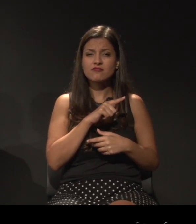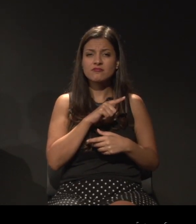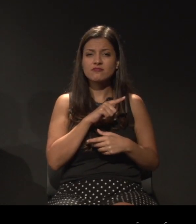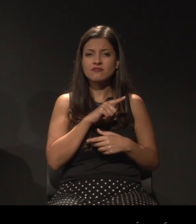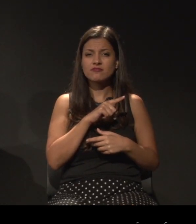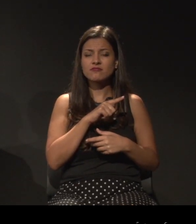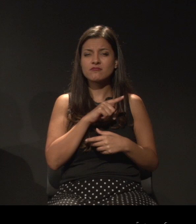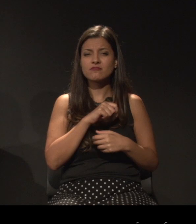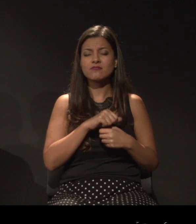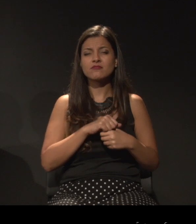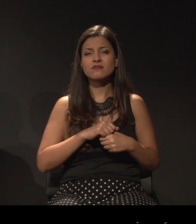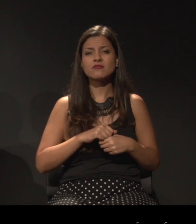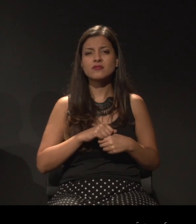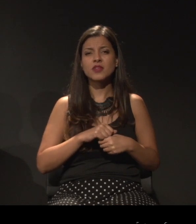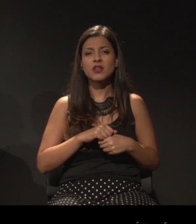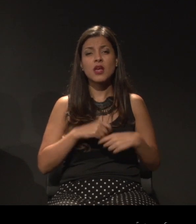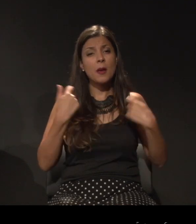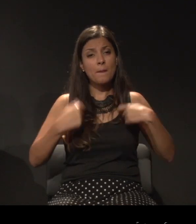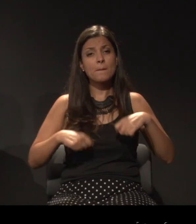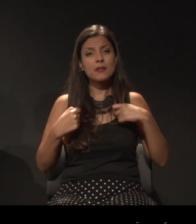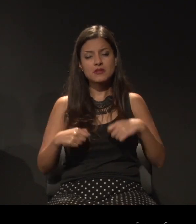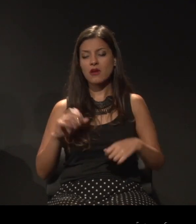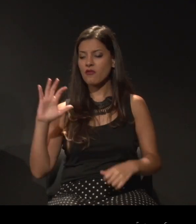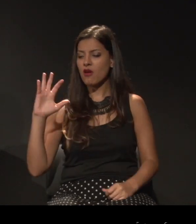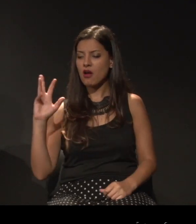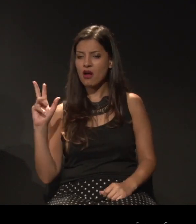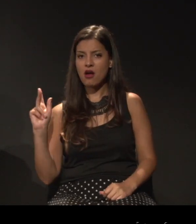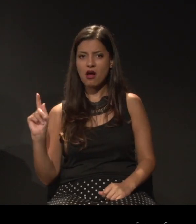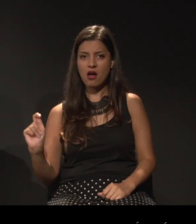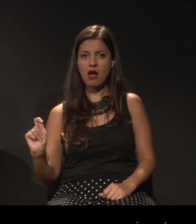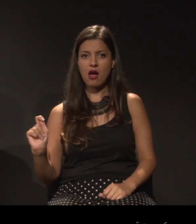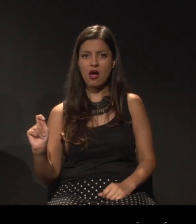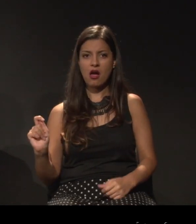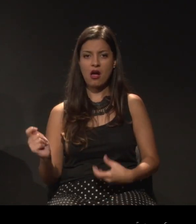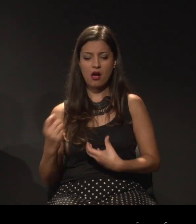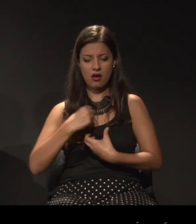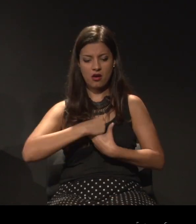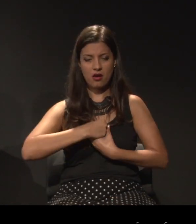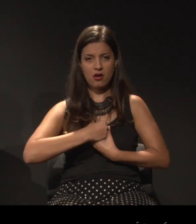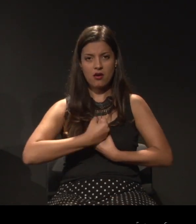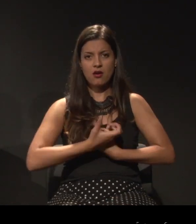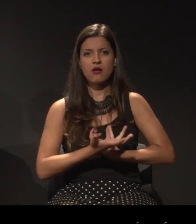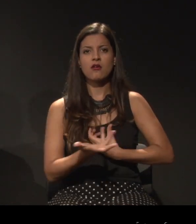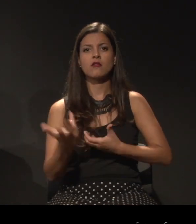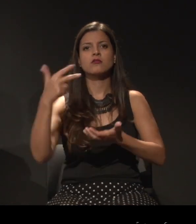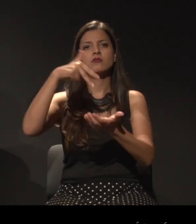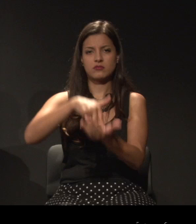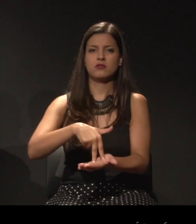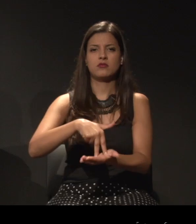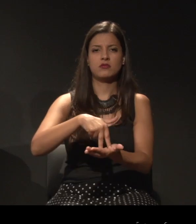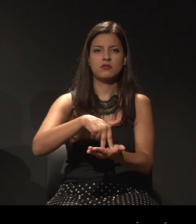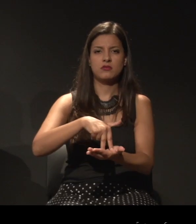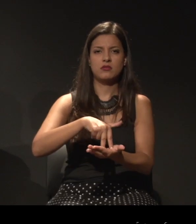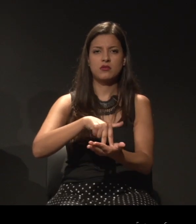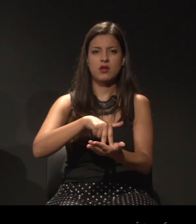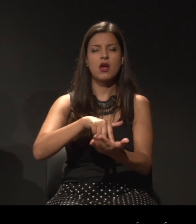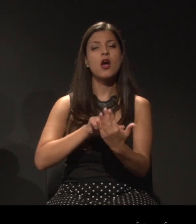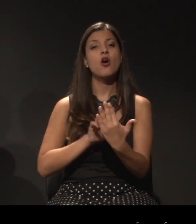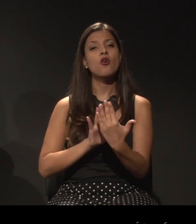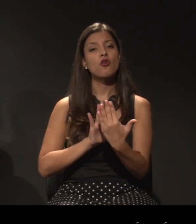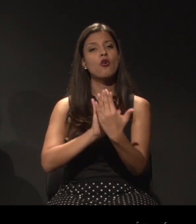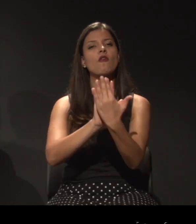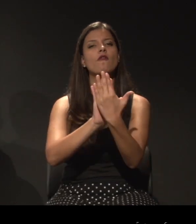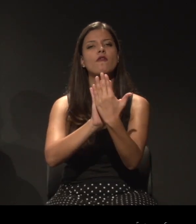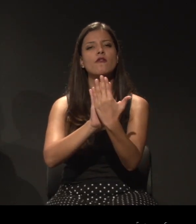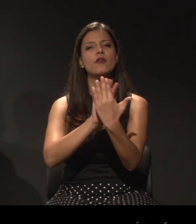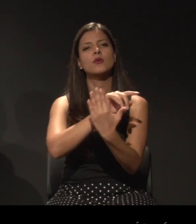uma africaneidade, um aspecto africano, em confronto a